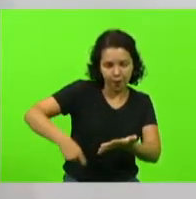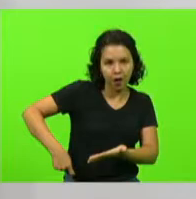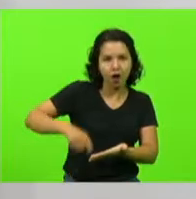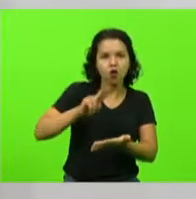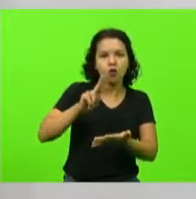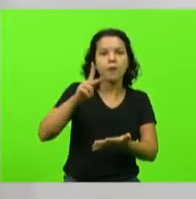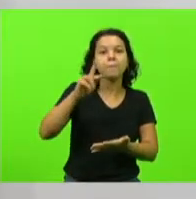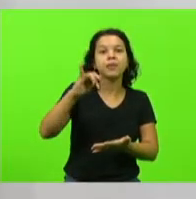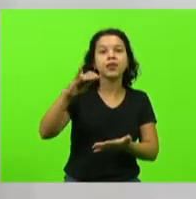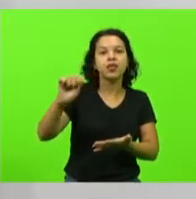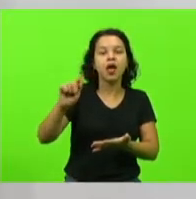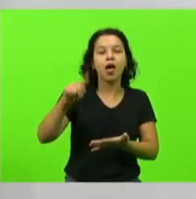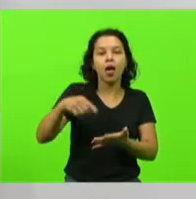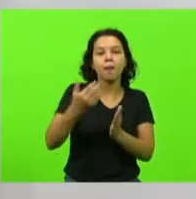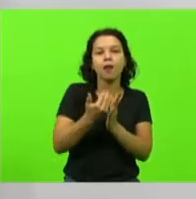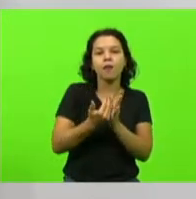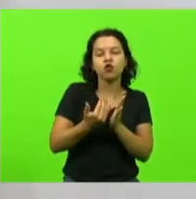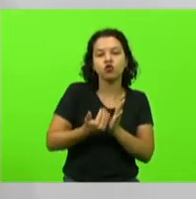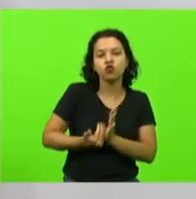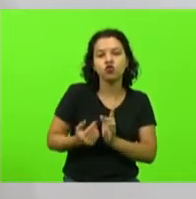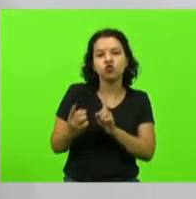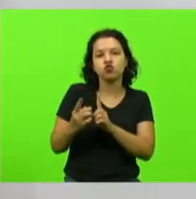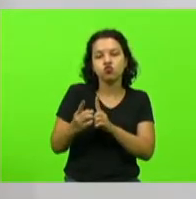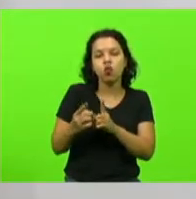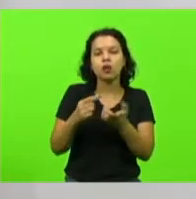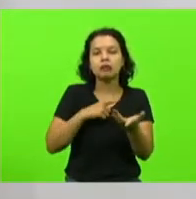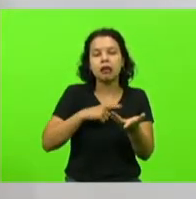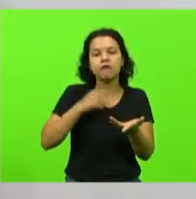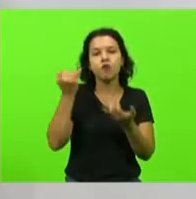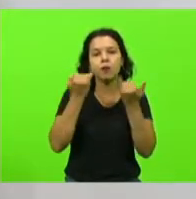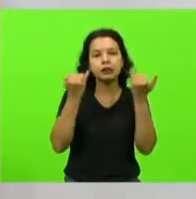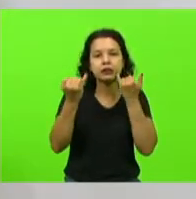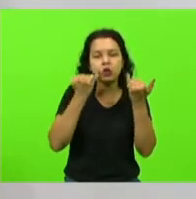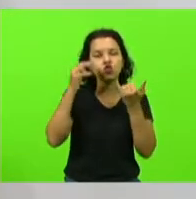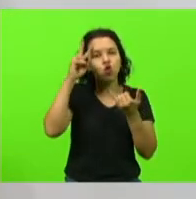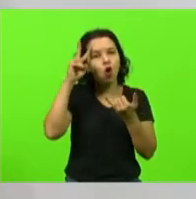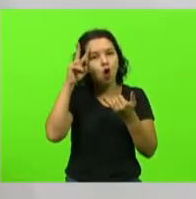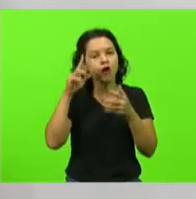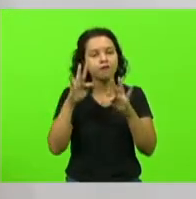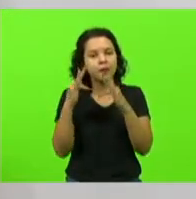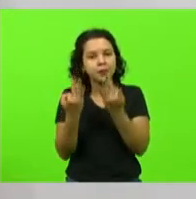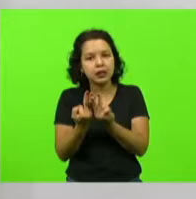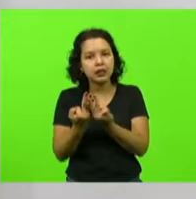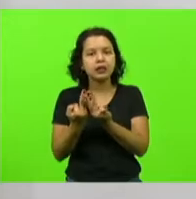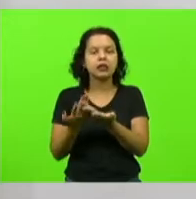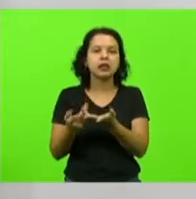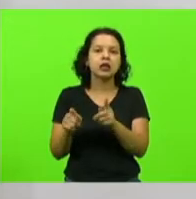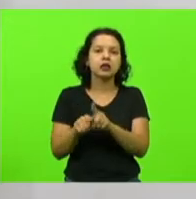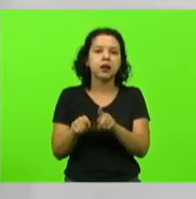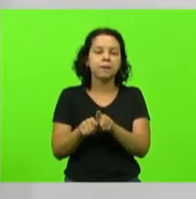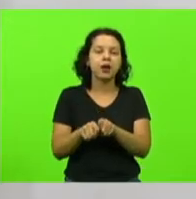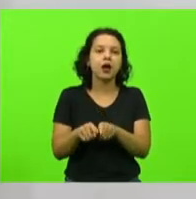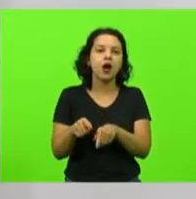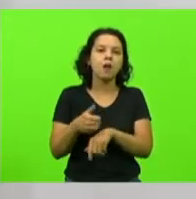Nesse documento consta informações como histórico familiar, profissional, de saúde,